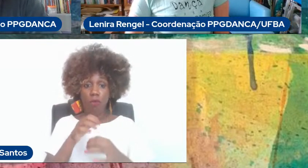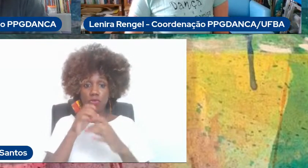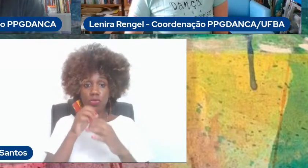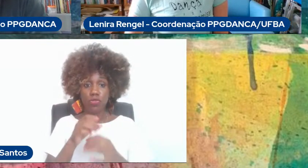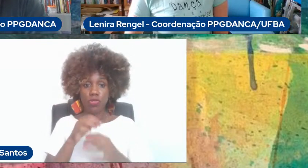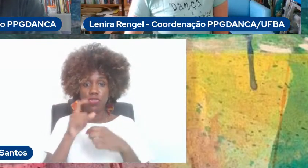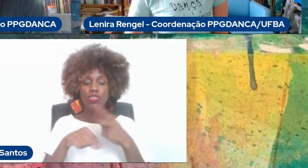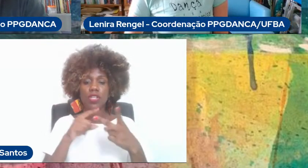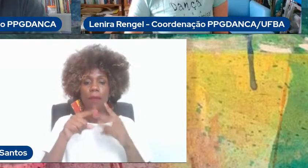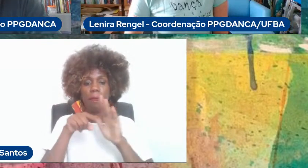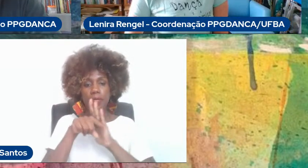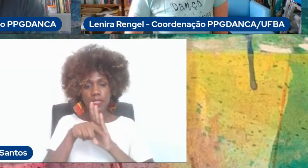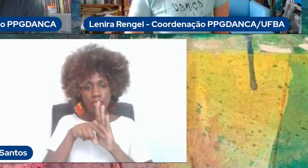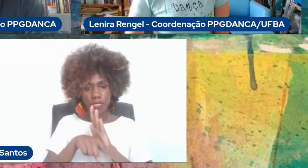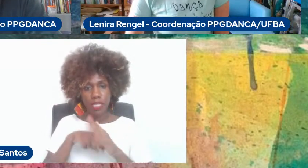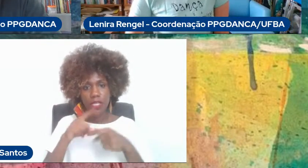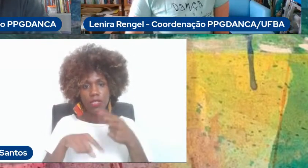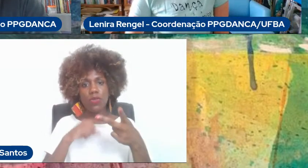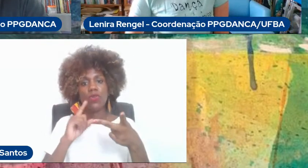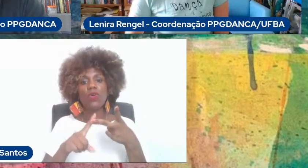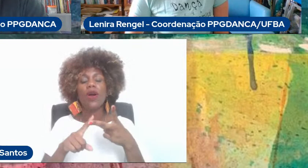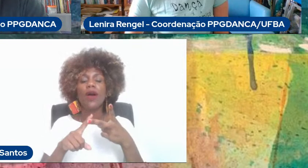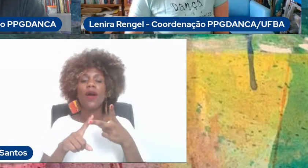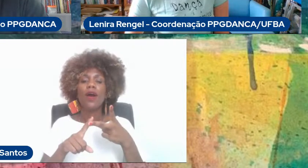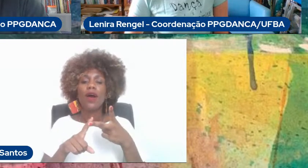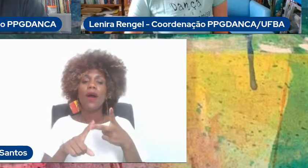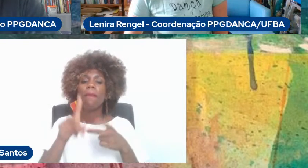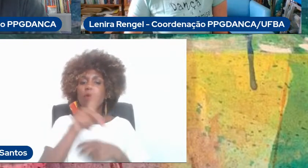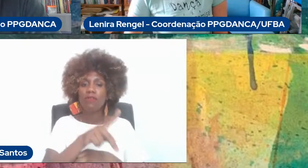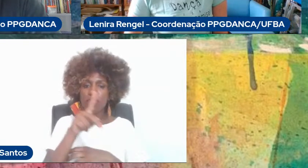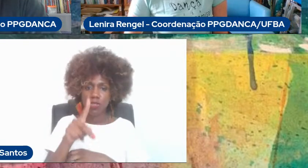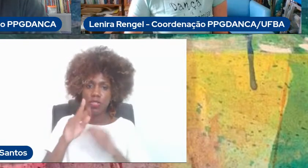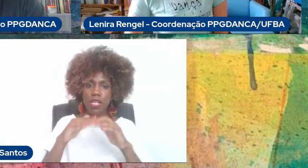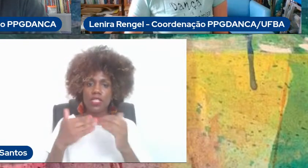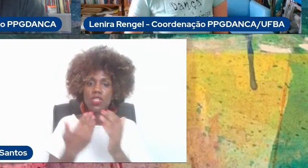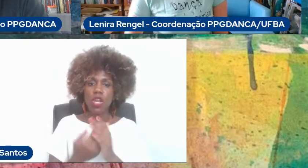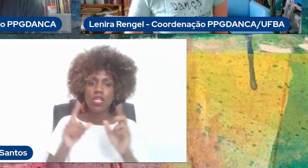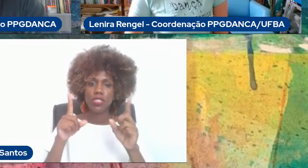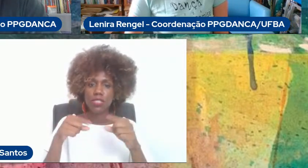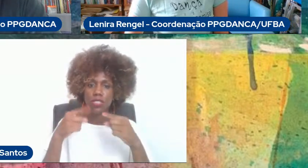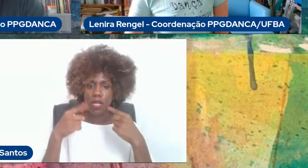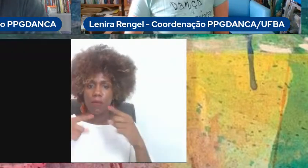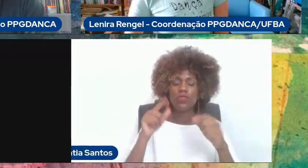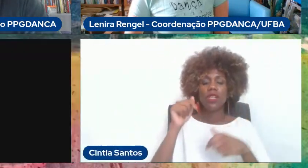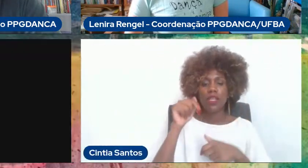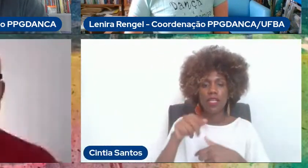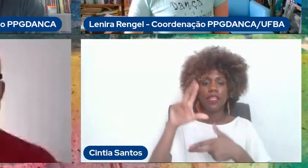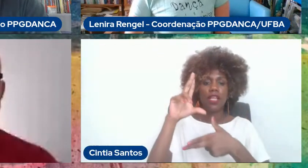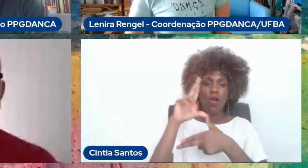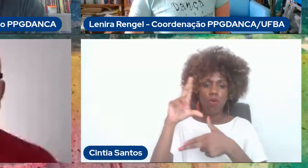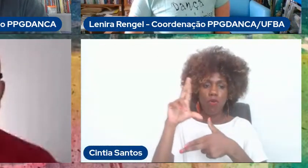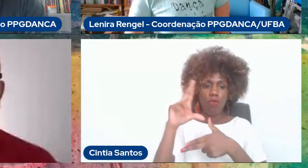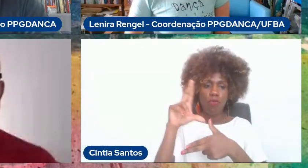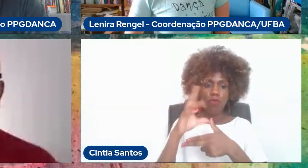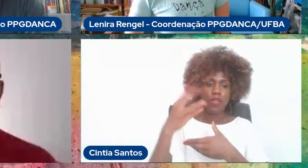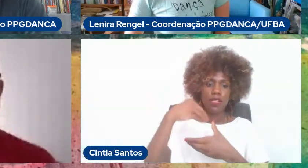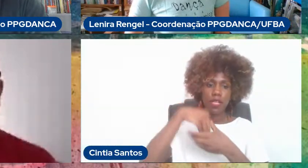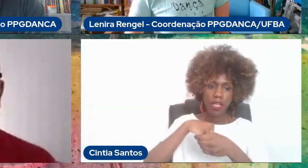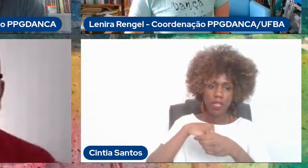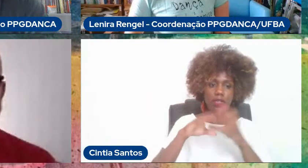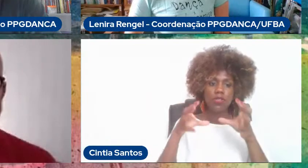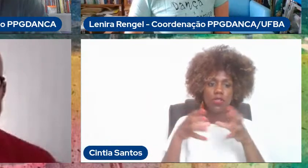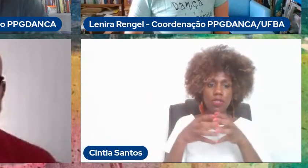pesquisador, professor da escola de música da Universidade Federal da Bahia, membro da coordenação